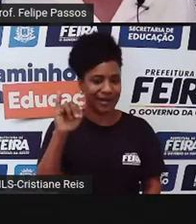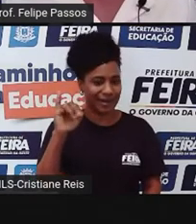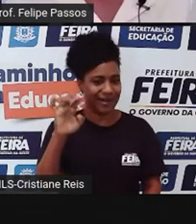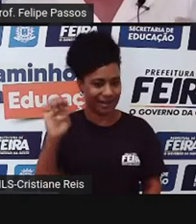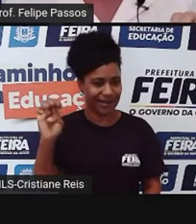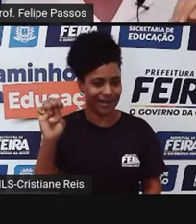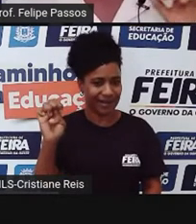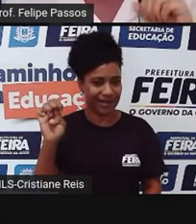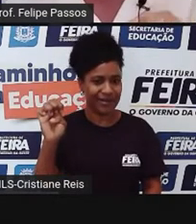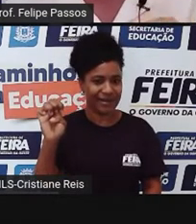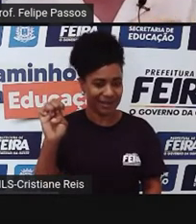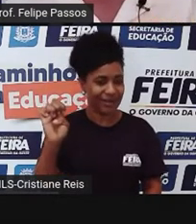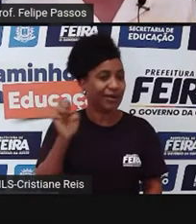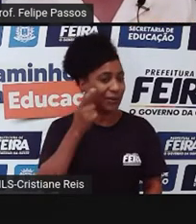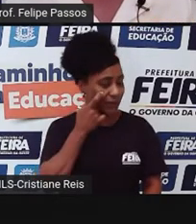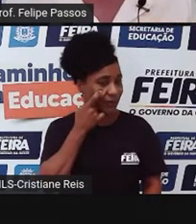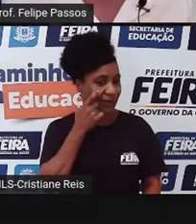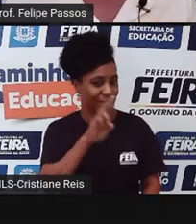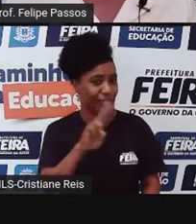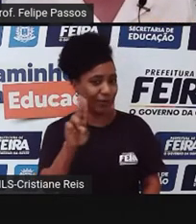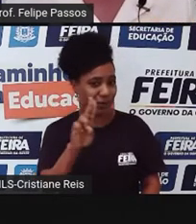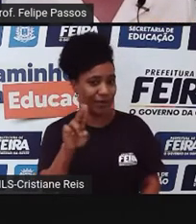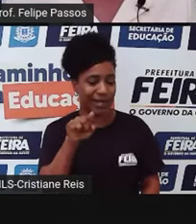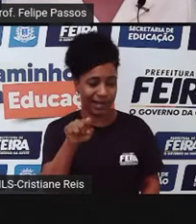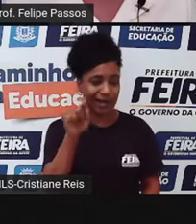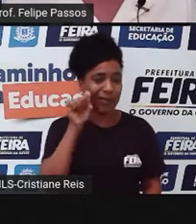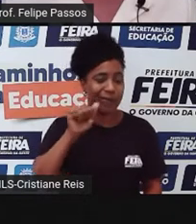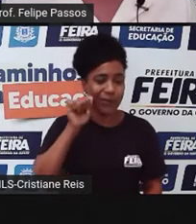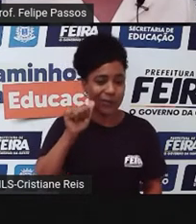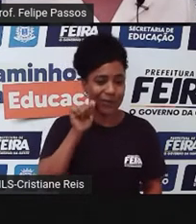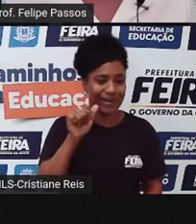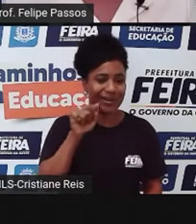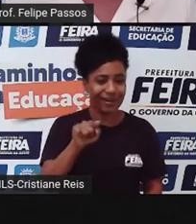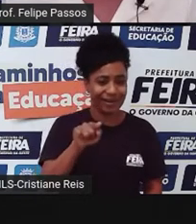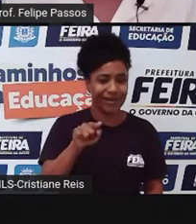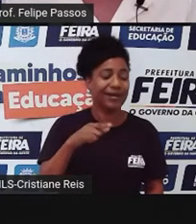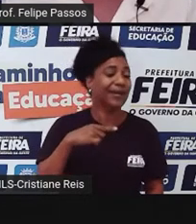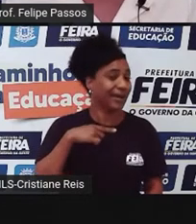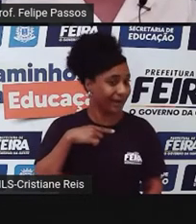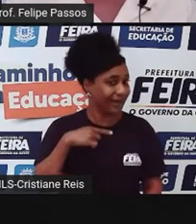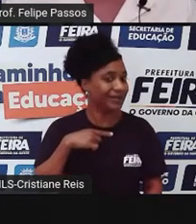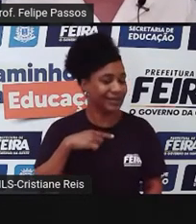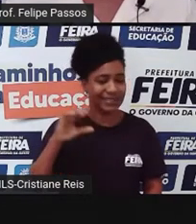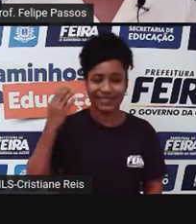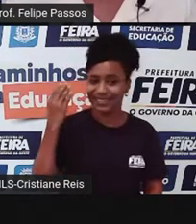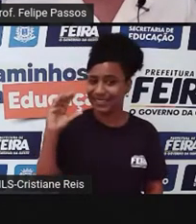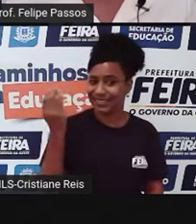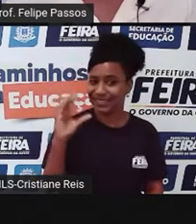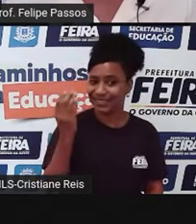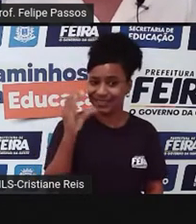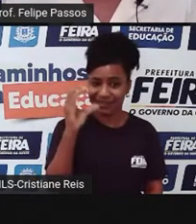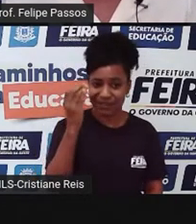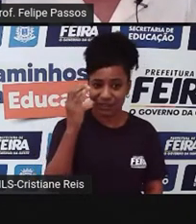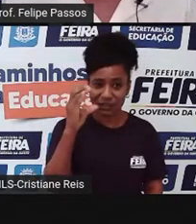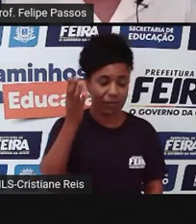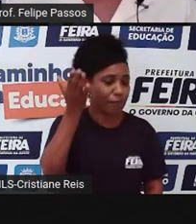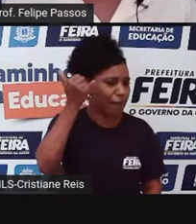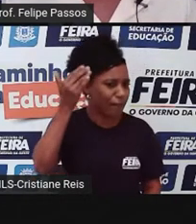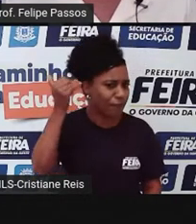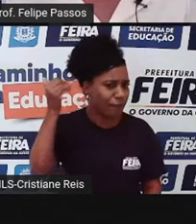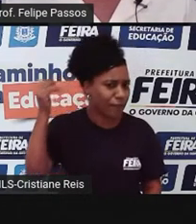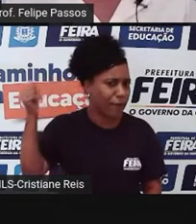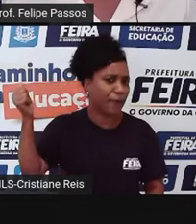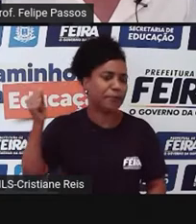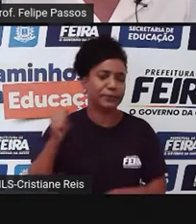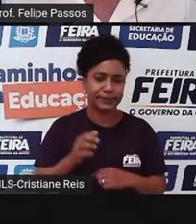Mas a fala Meri Curri. Essa moça, ela foi uma das maiores cientistas da história e se destaca